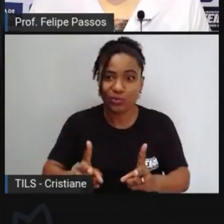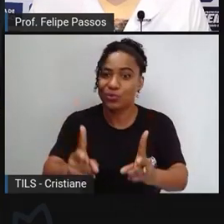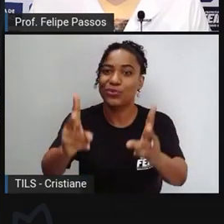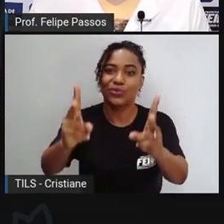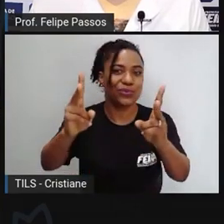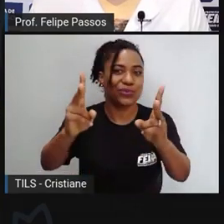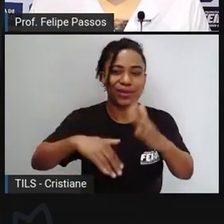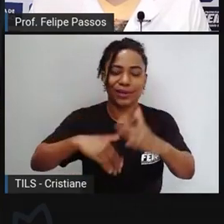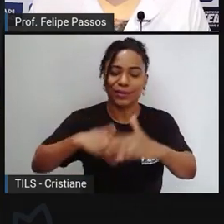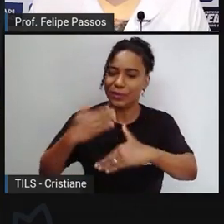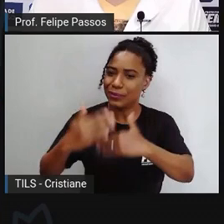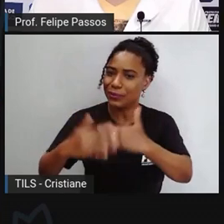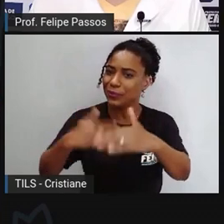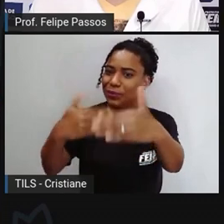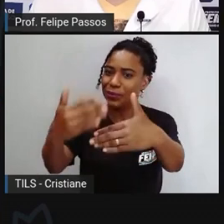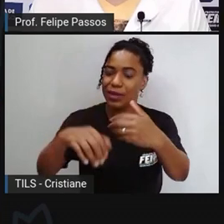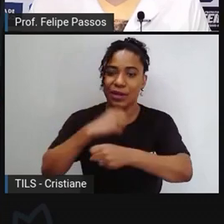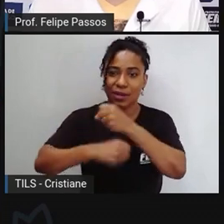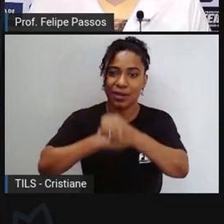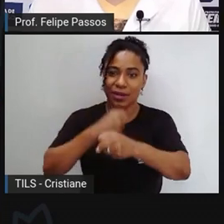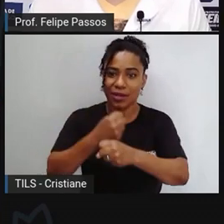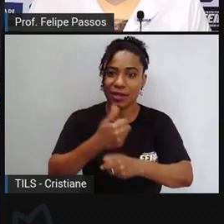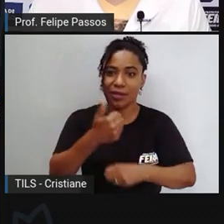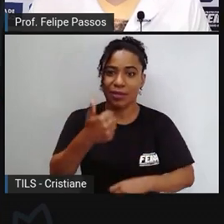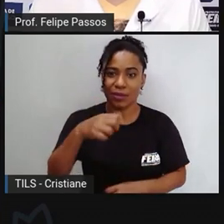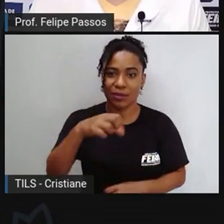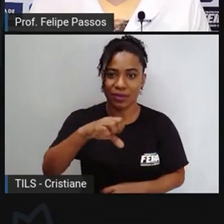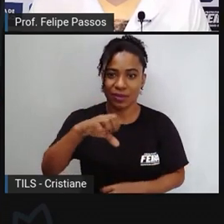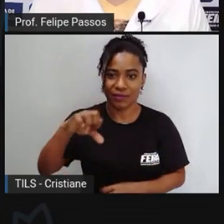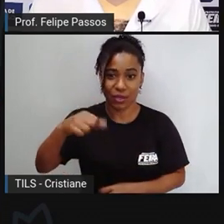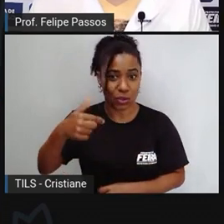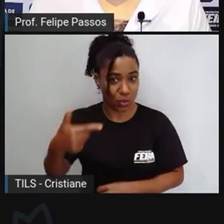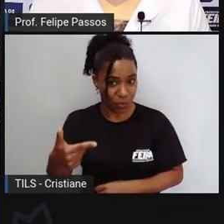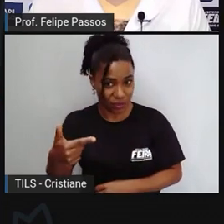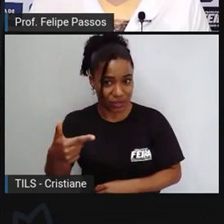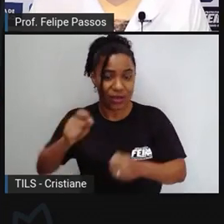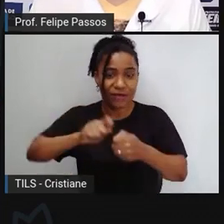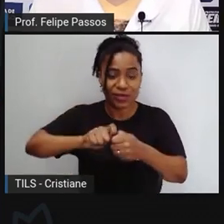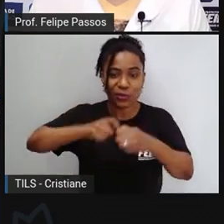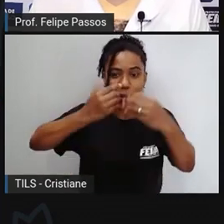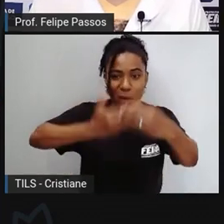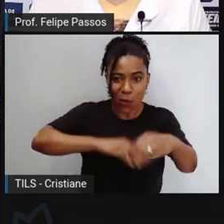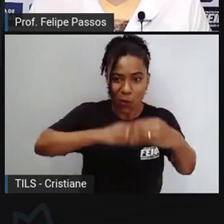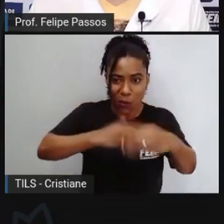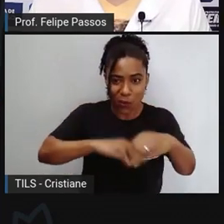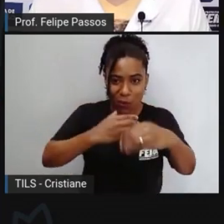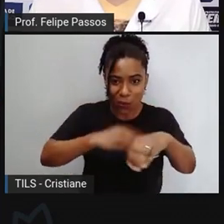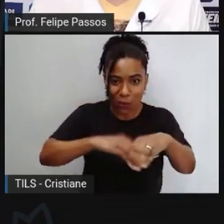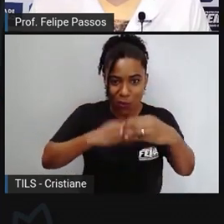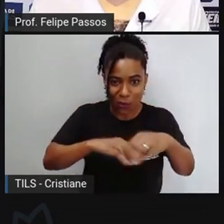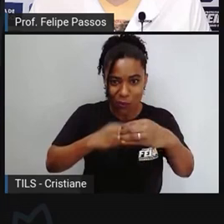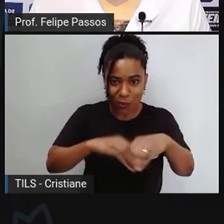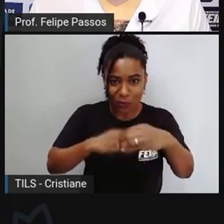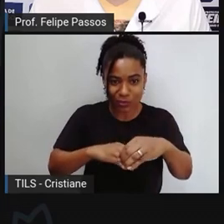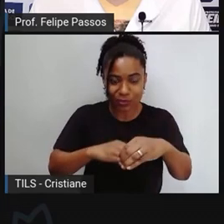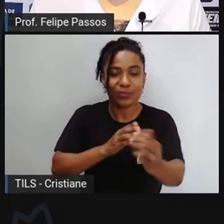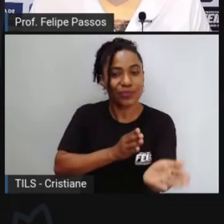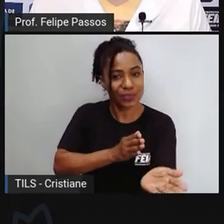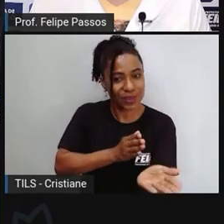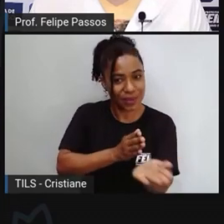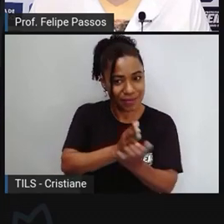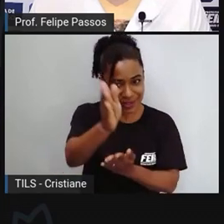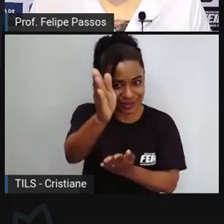fiz concurso no município, passei a condição de servidor